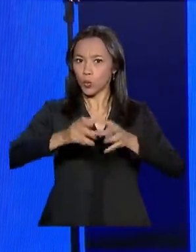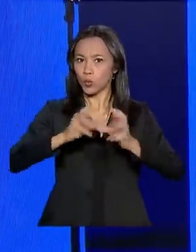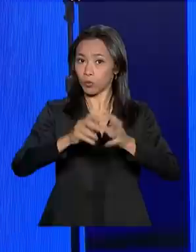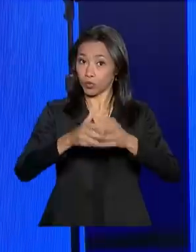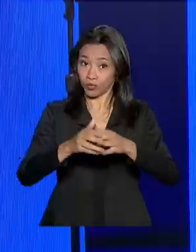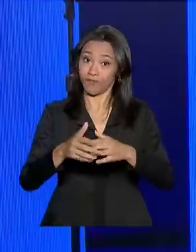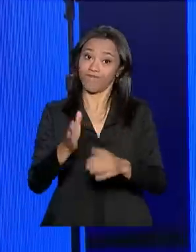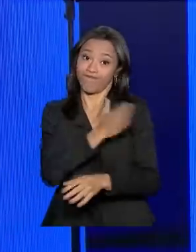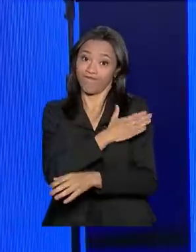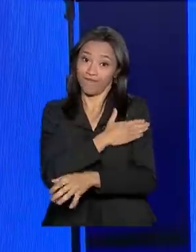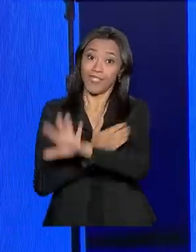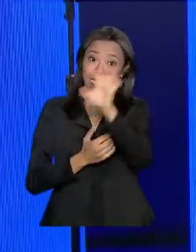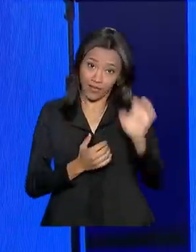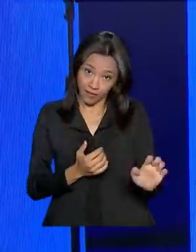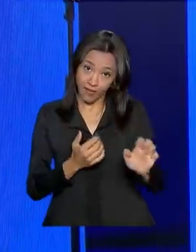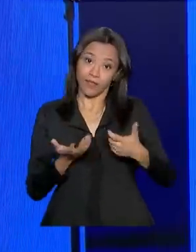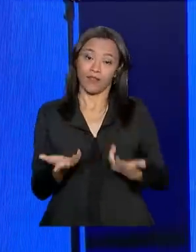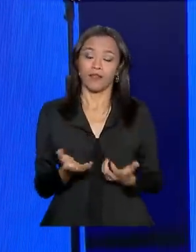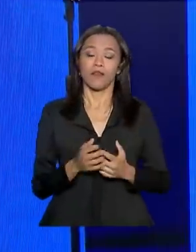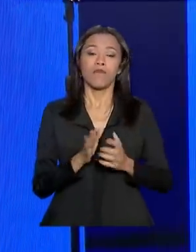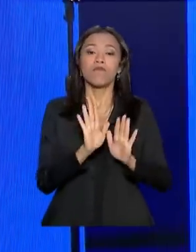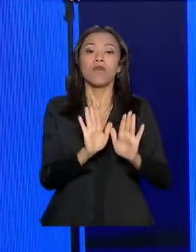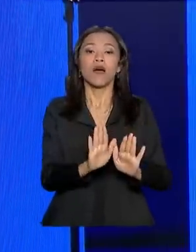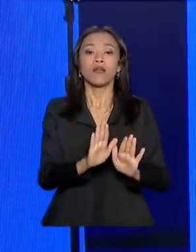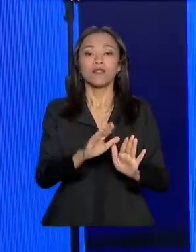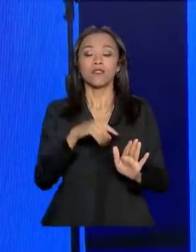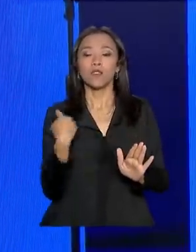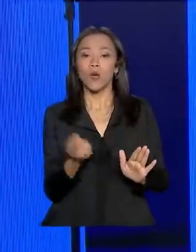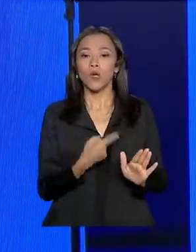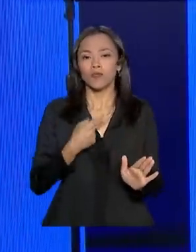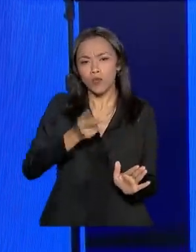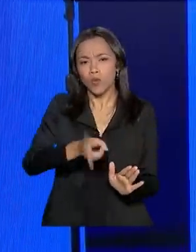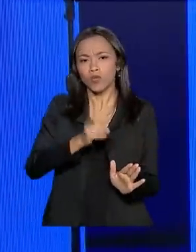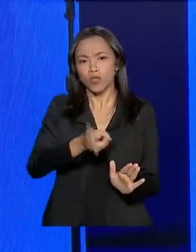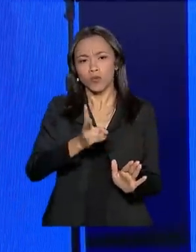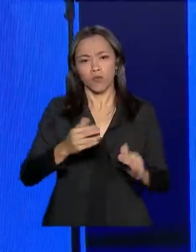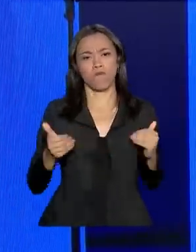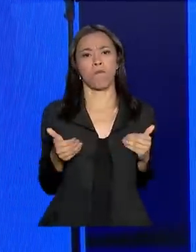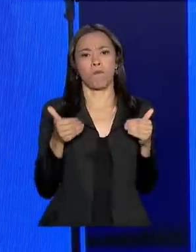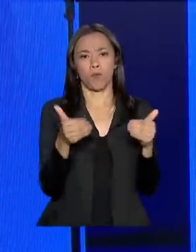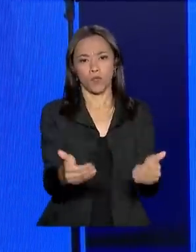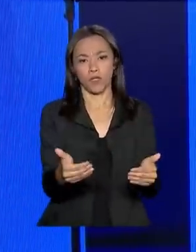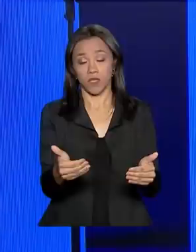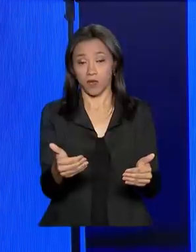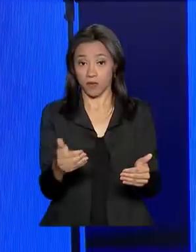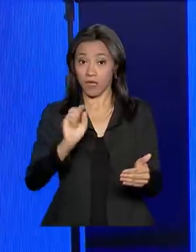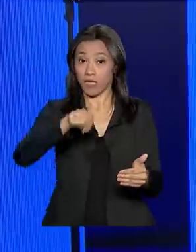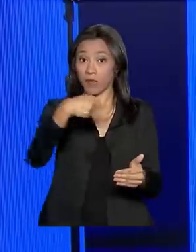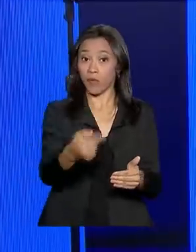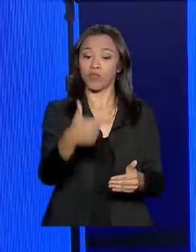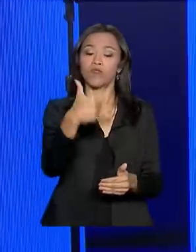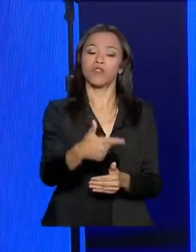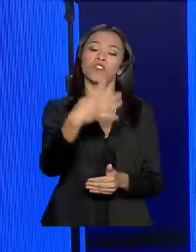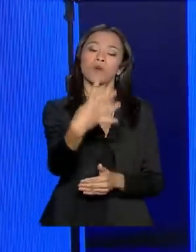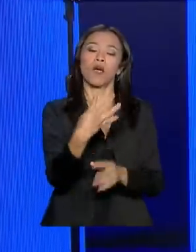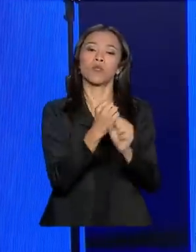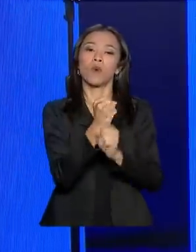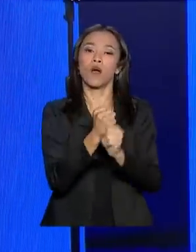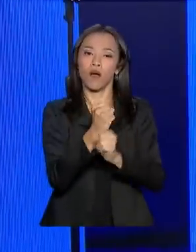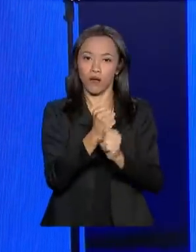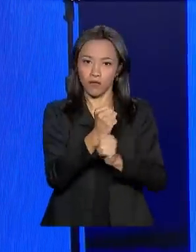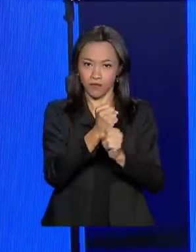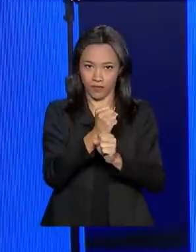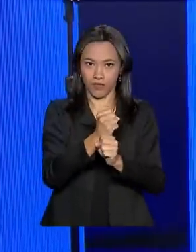mantivemos a posição. Depois de 24 anos de mandato, no final de 2014,